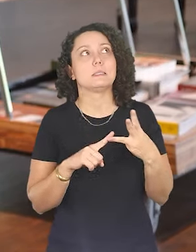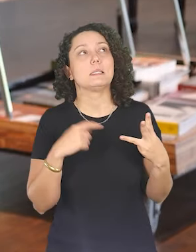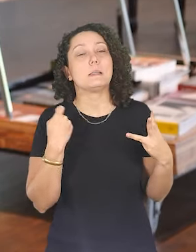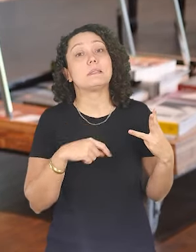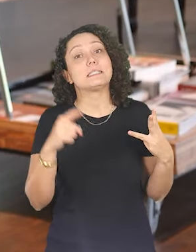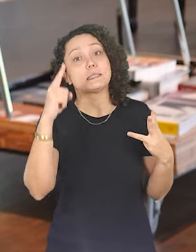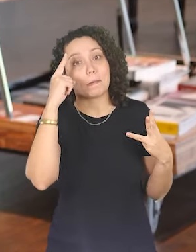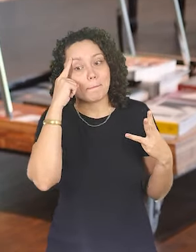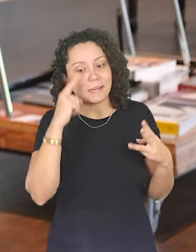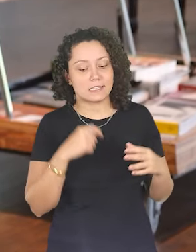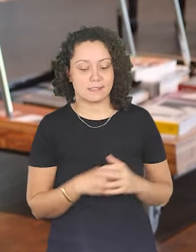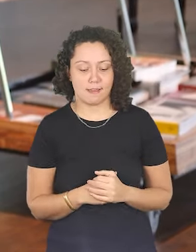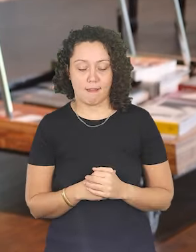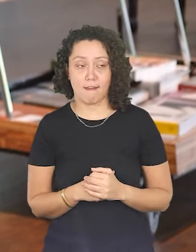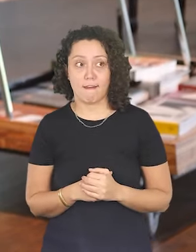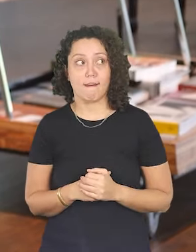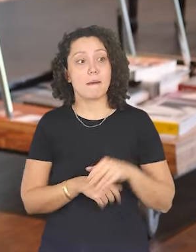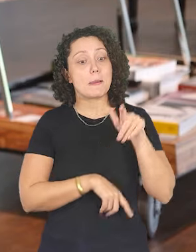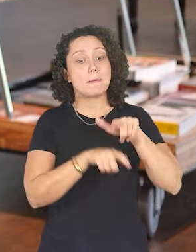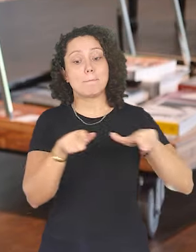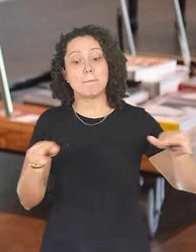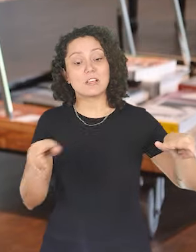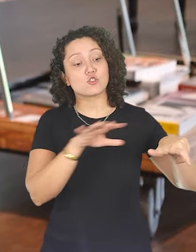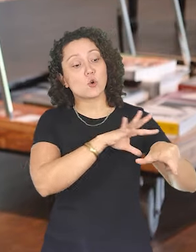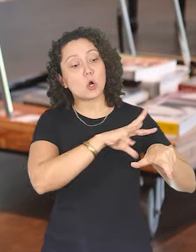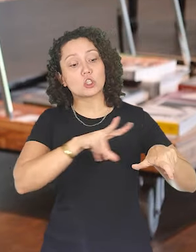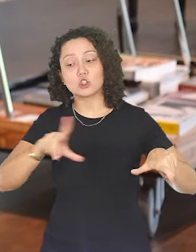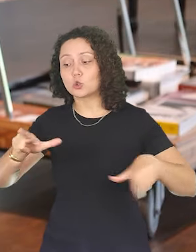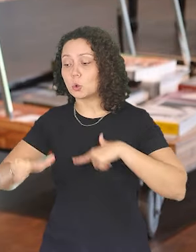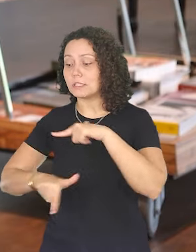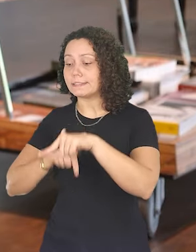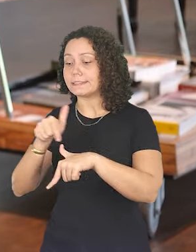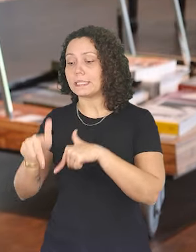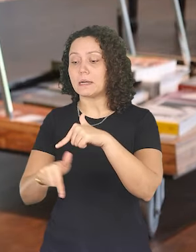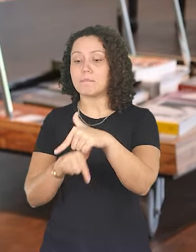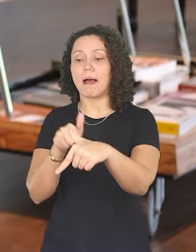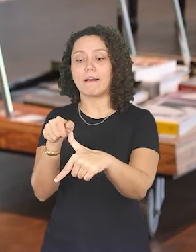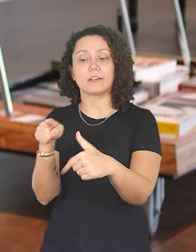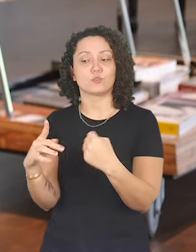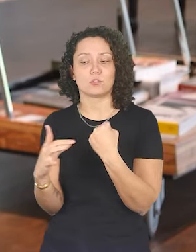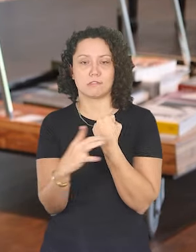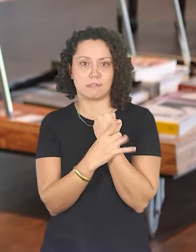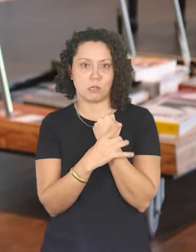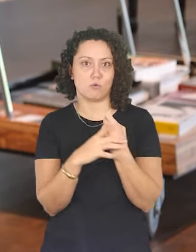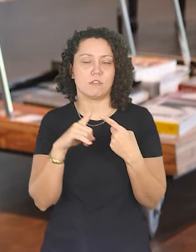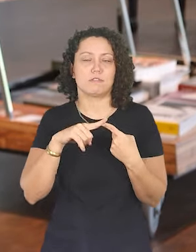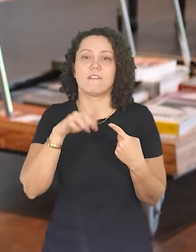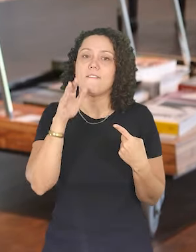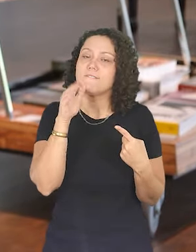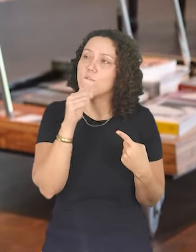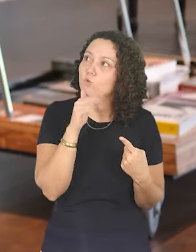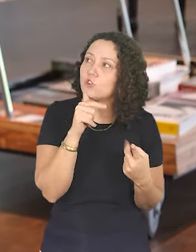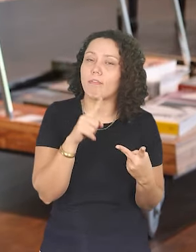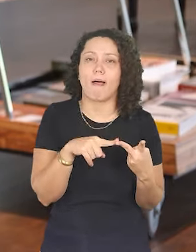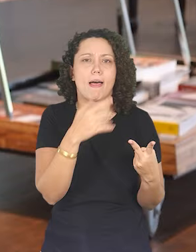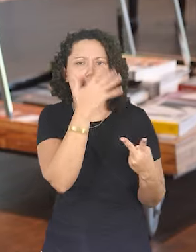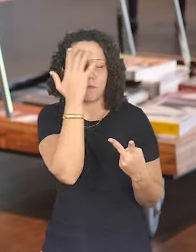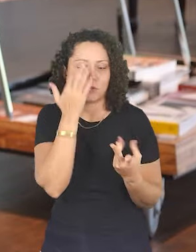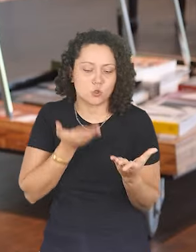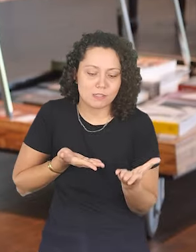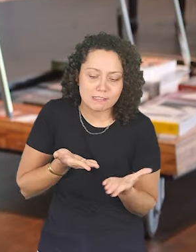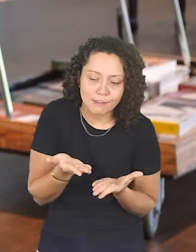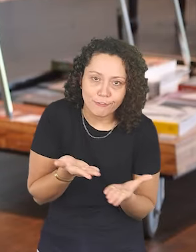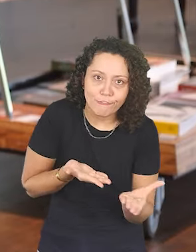tem que pensar na segurança de todas as pessoas que estão trabalhando em conjunto, sejam funcionários, prestadores de